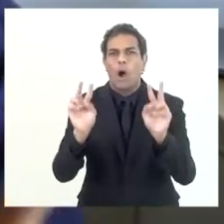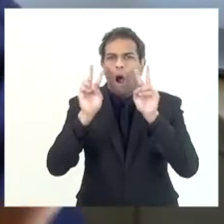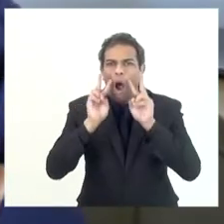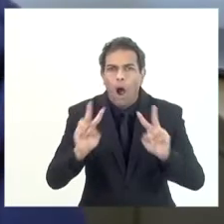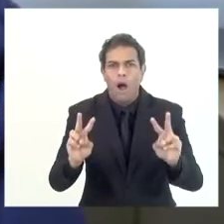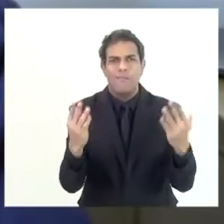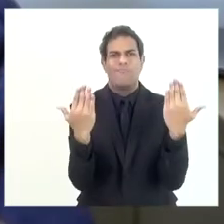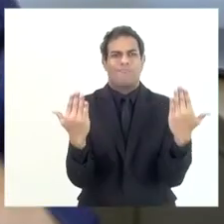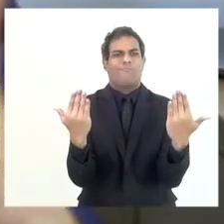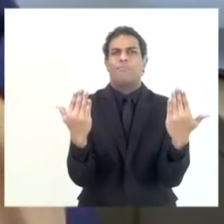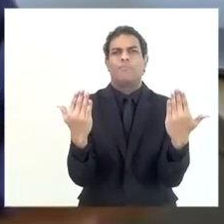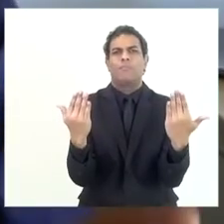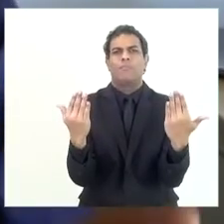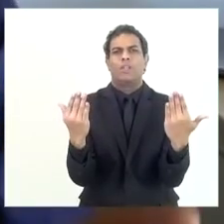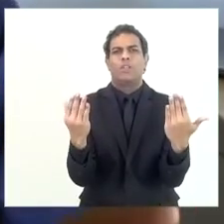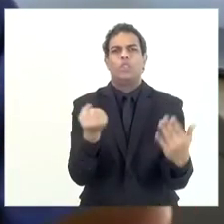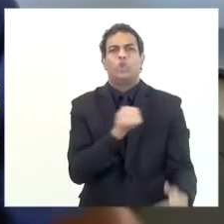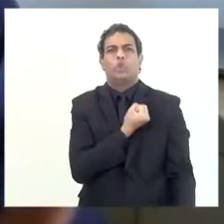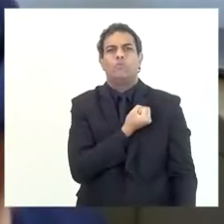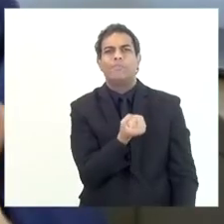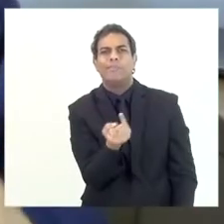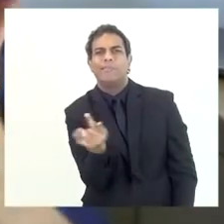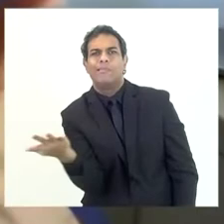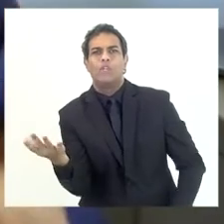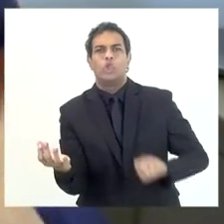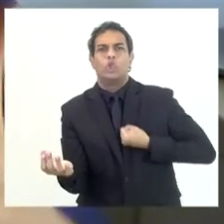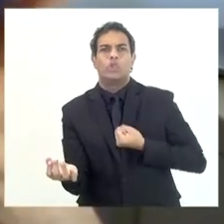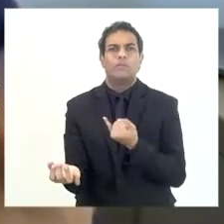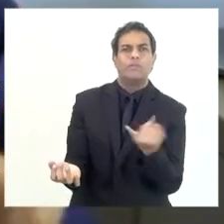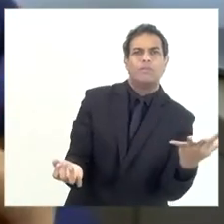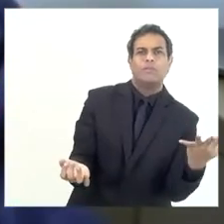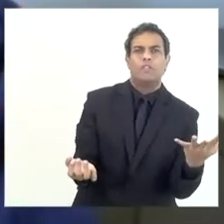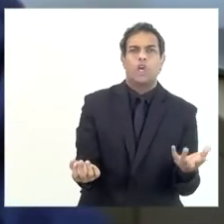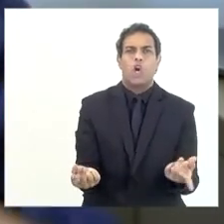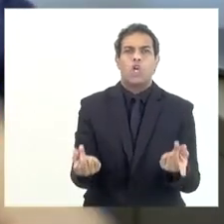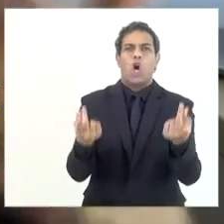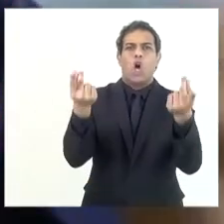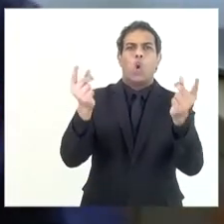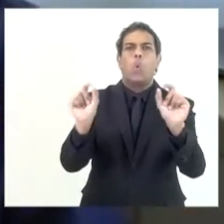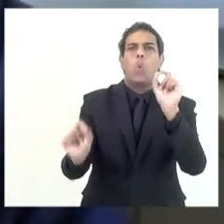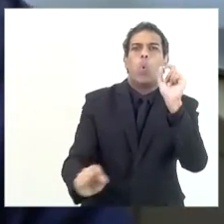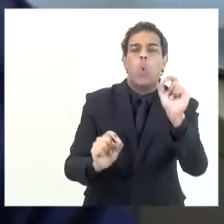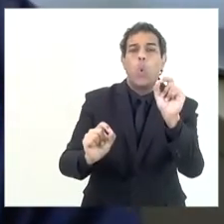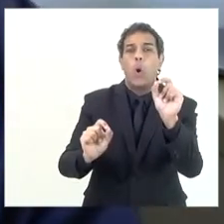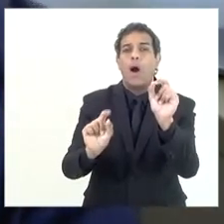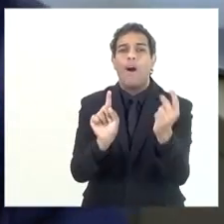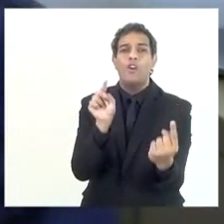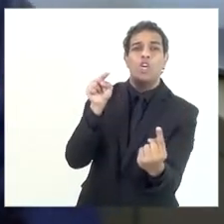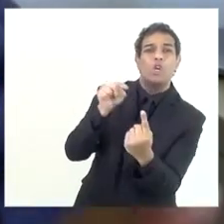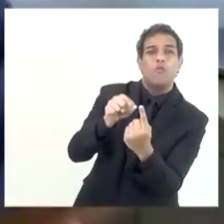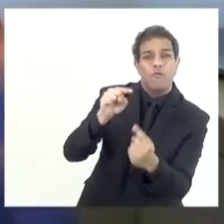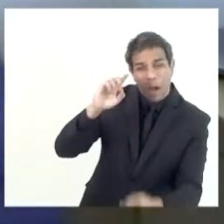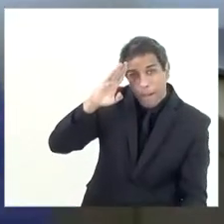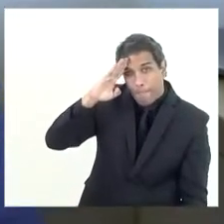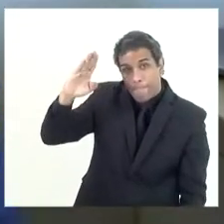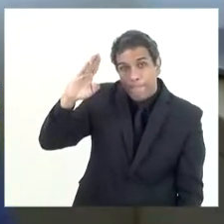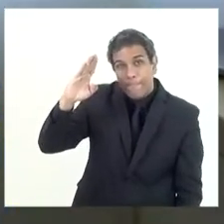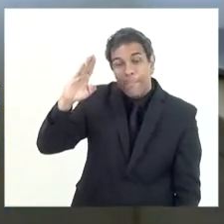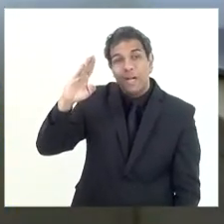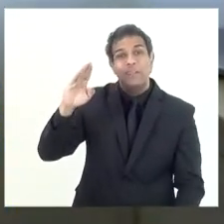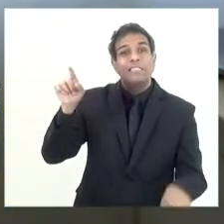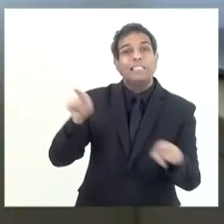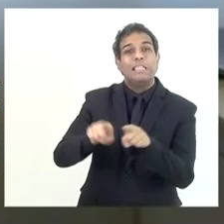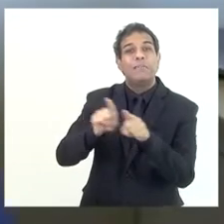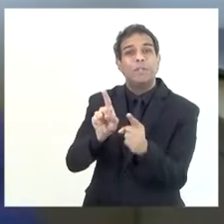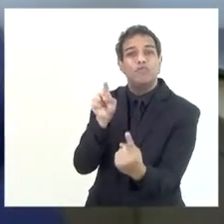do número de demandas dos valores reais sobre o principal e sobre